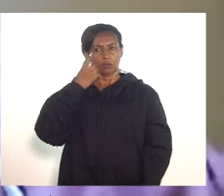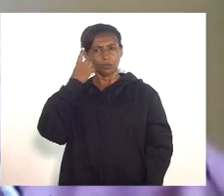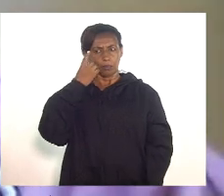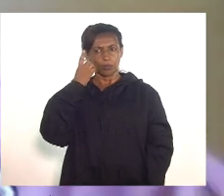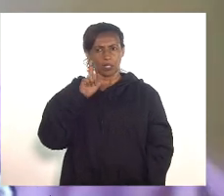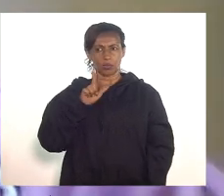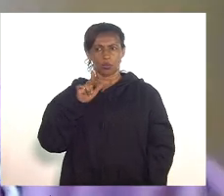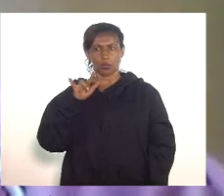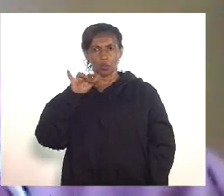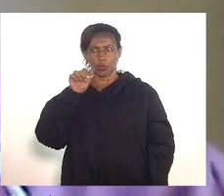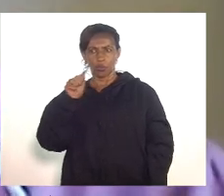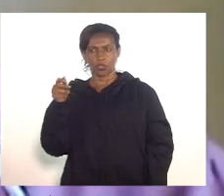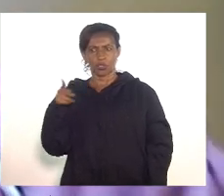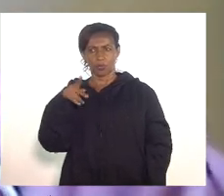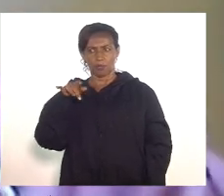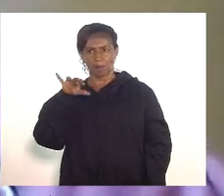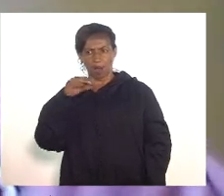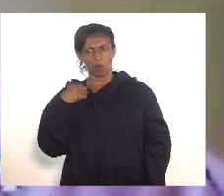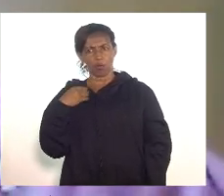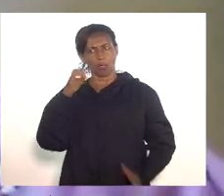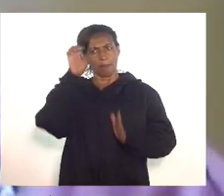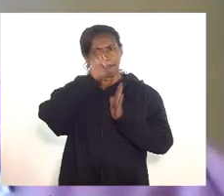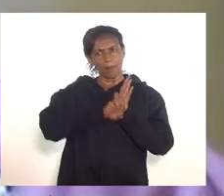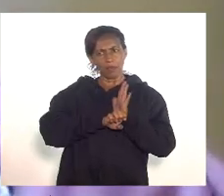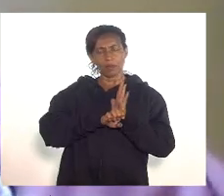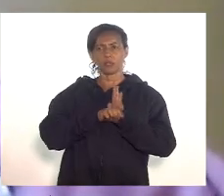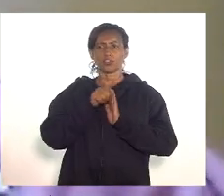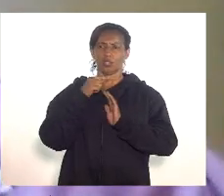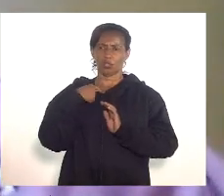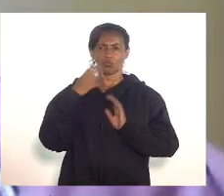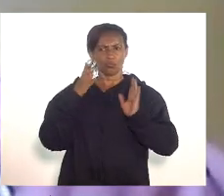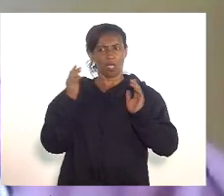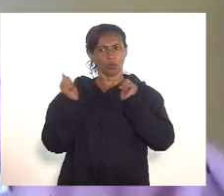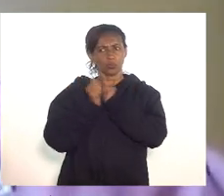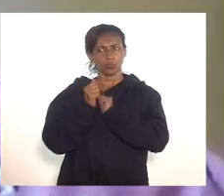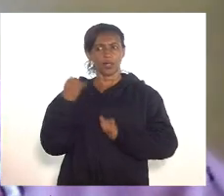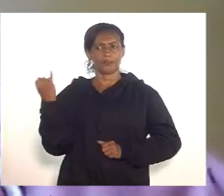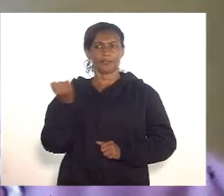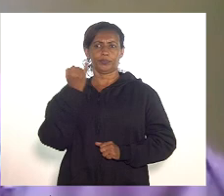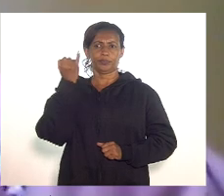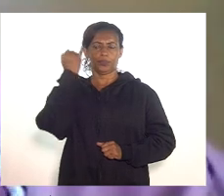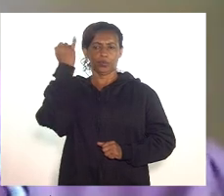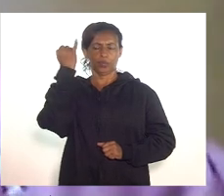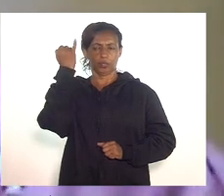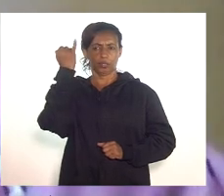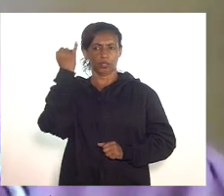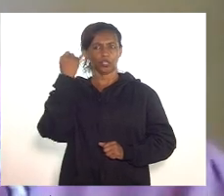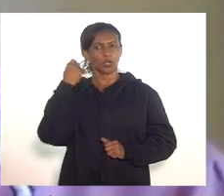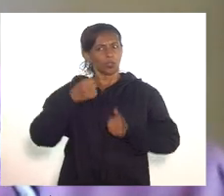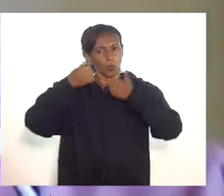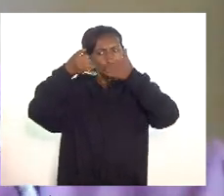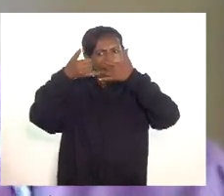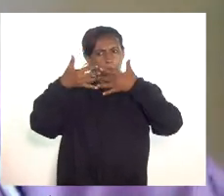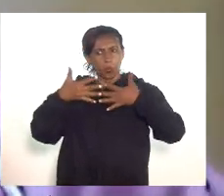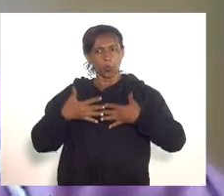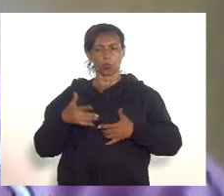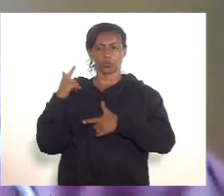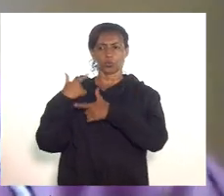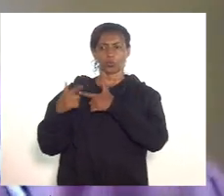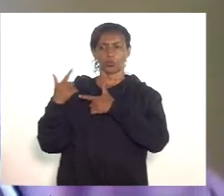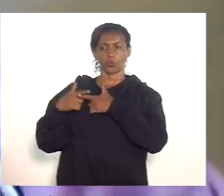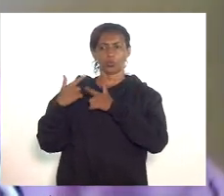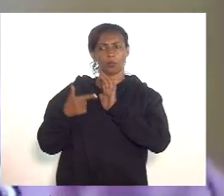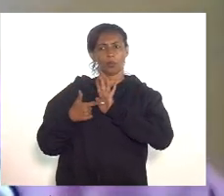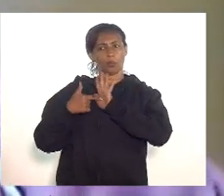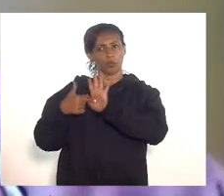importantes eu mesmo fiz emendas que em alguns casos talvez ajudem a mitigar os problemas levantados pelo